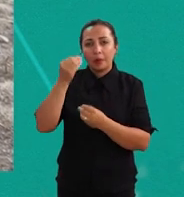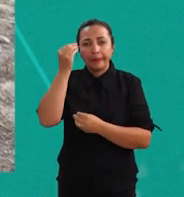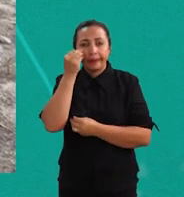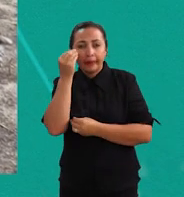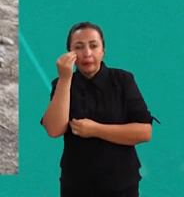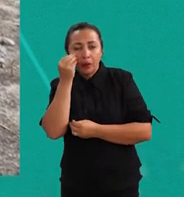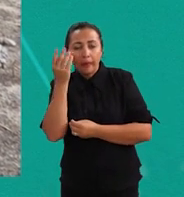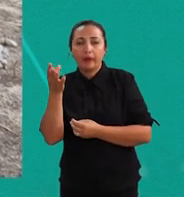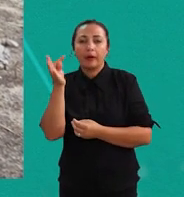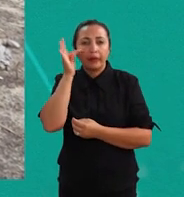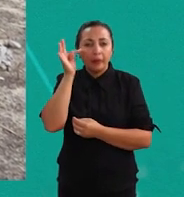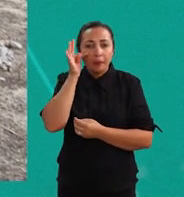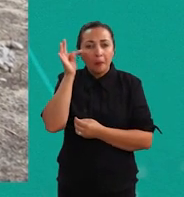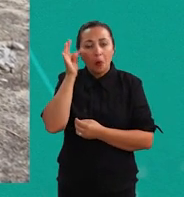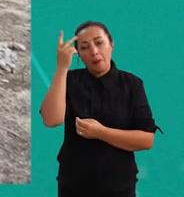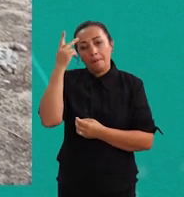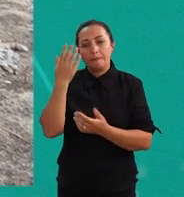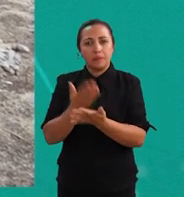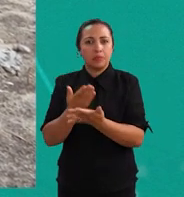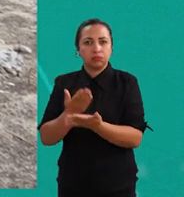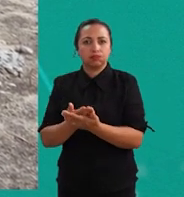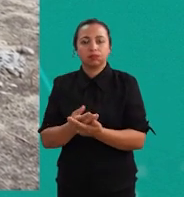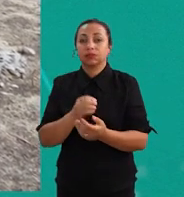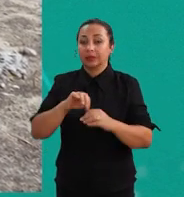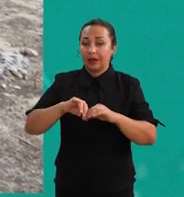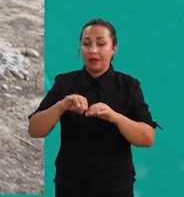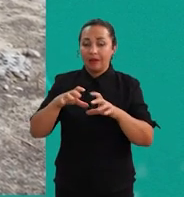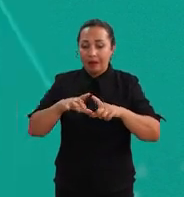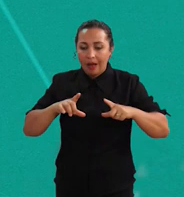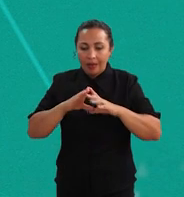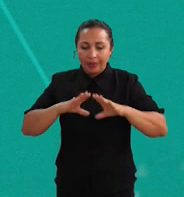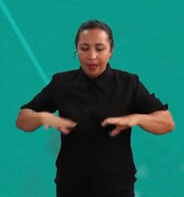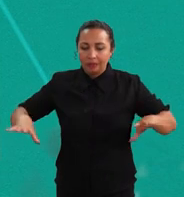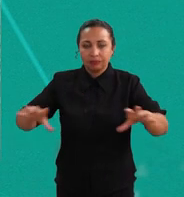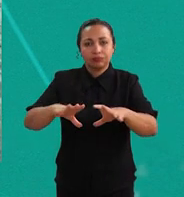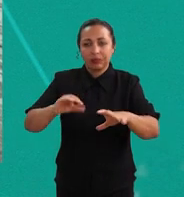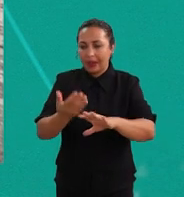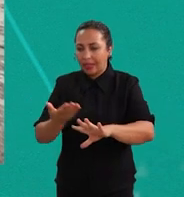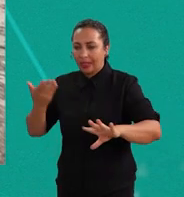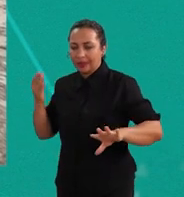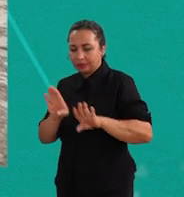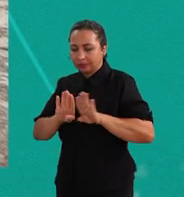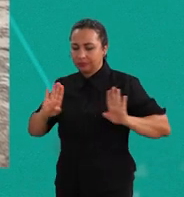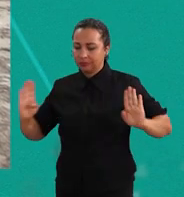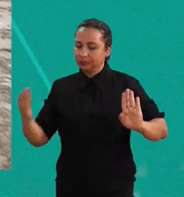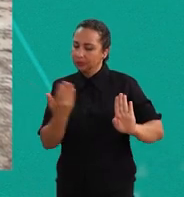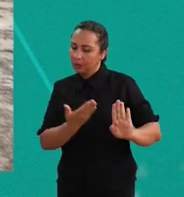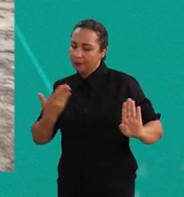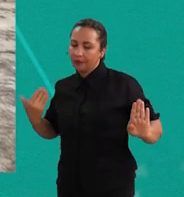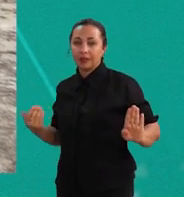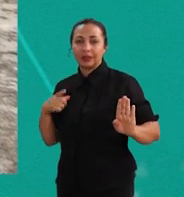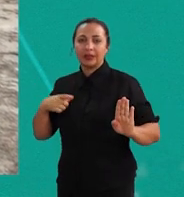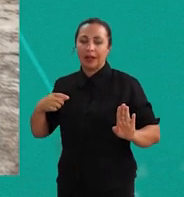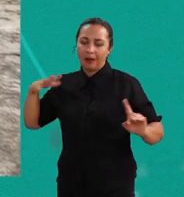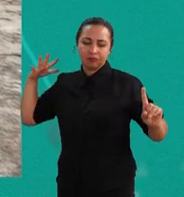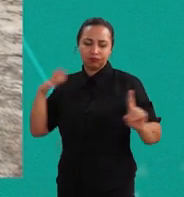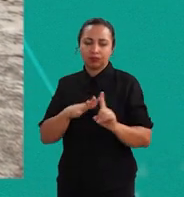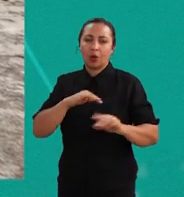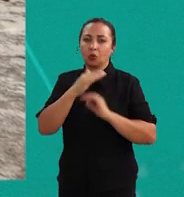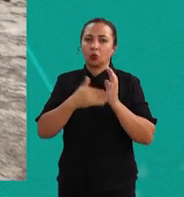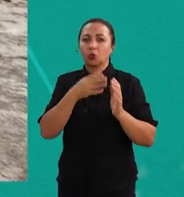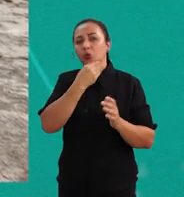testemunho, que a gente chama área de testemunho pra estudo. Então, essa área fora da cerca, ela está sujeita a todos os